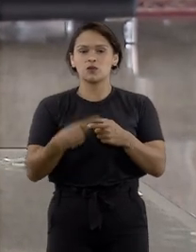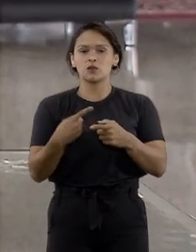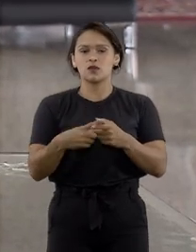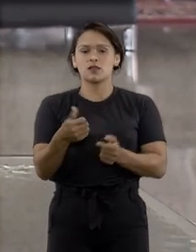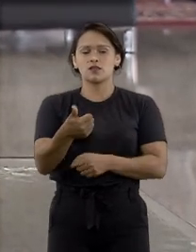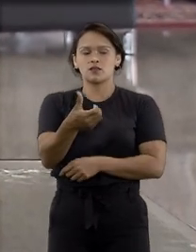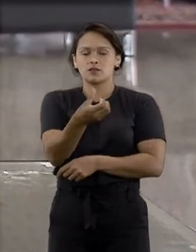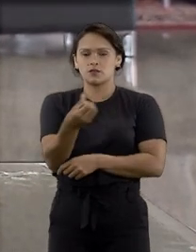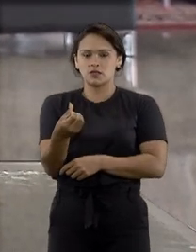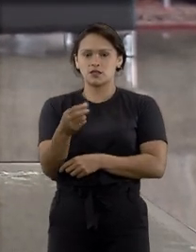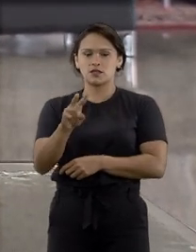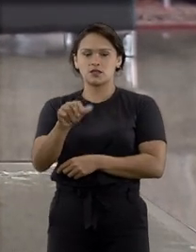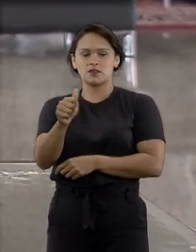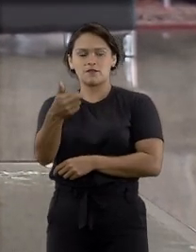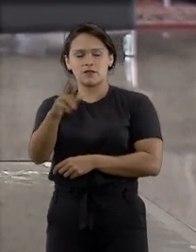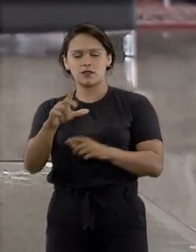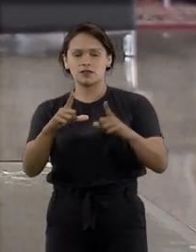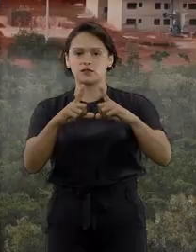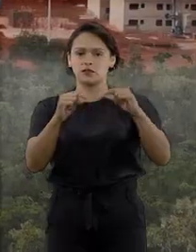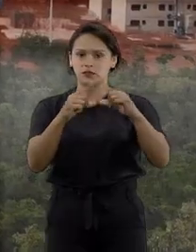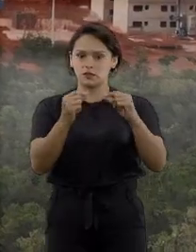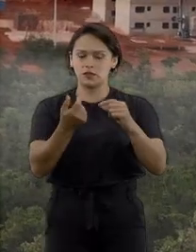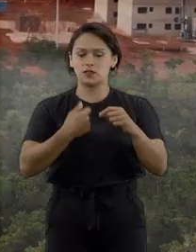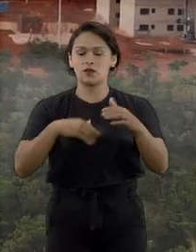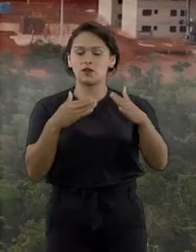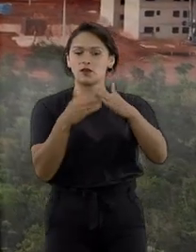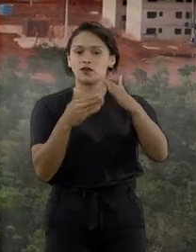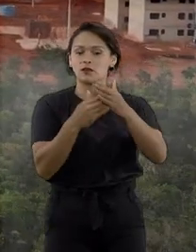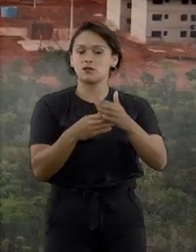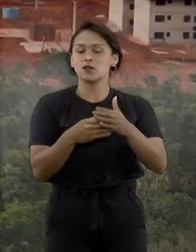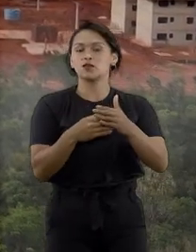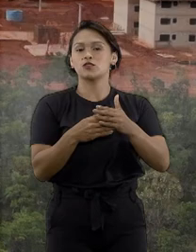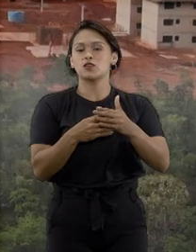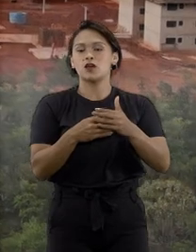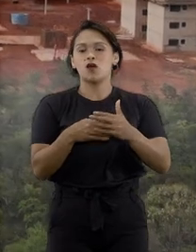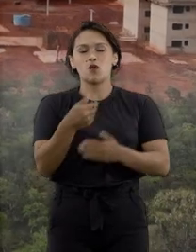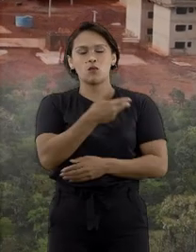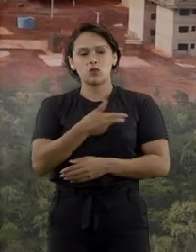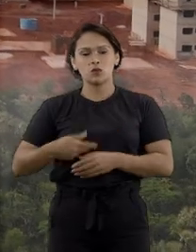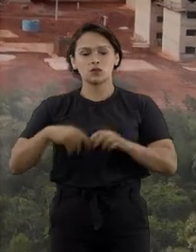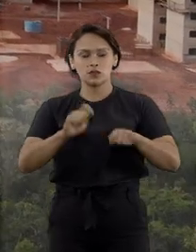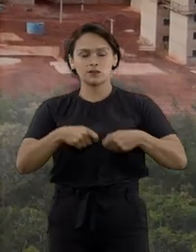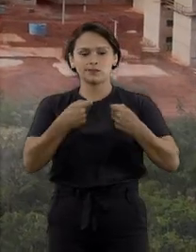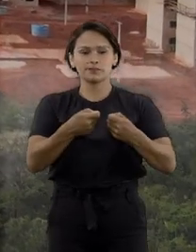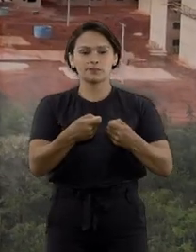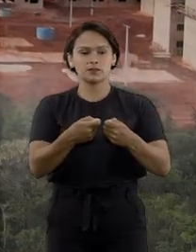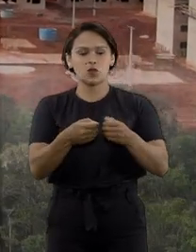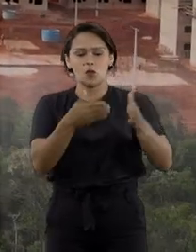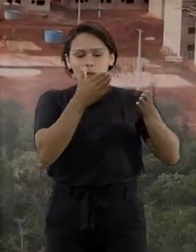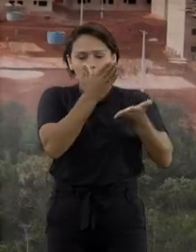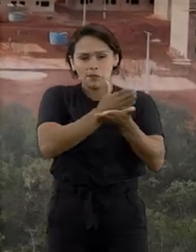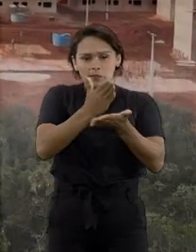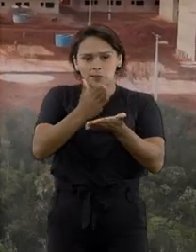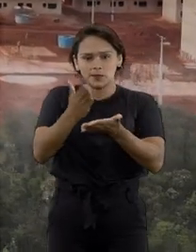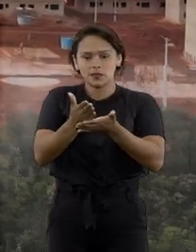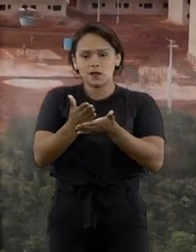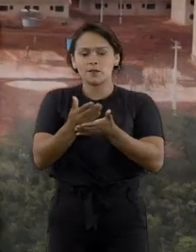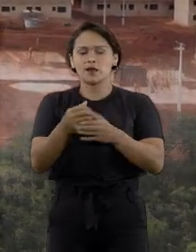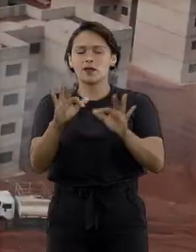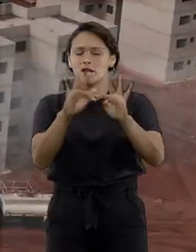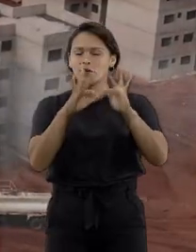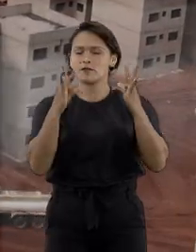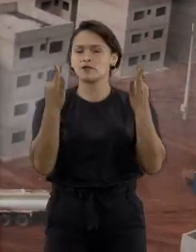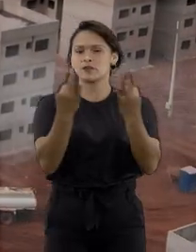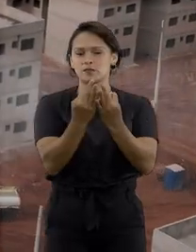16ª Vara Federal do Distrito Federal que impedia o poder público de registrar o parcelamento de uma área destinada a famílias de baixa